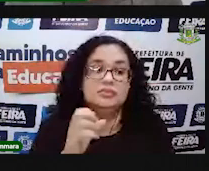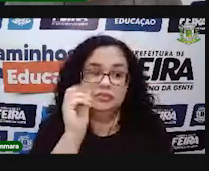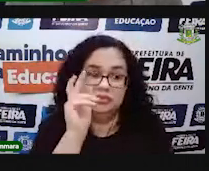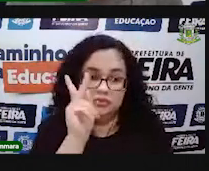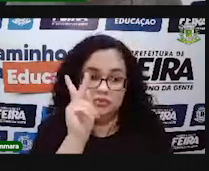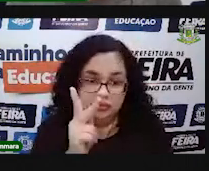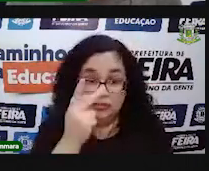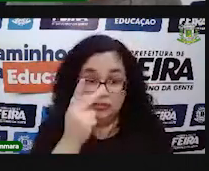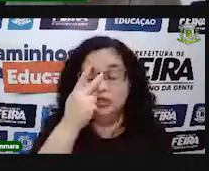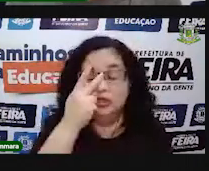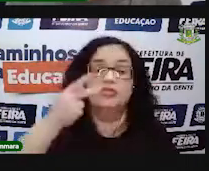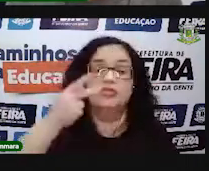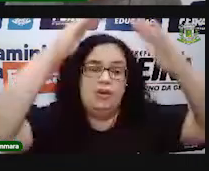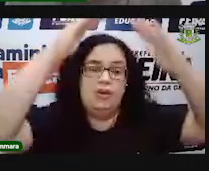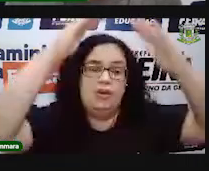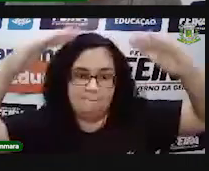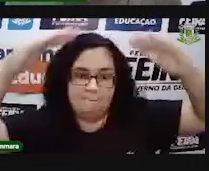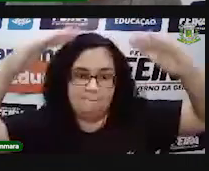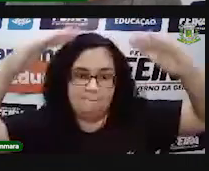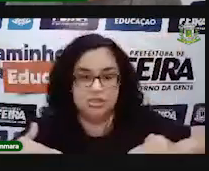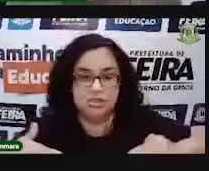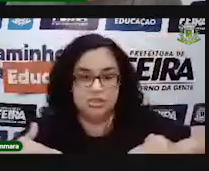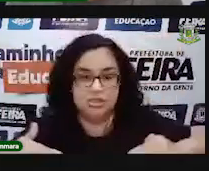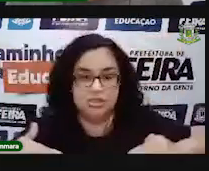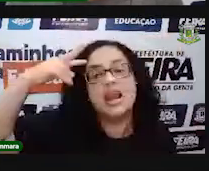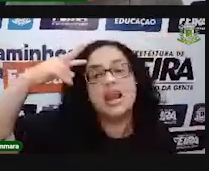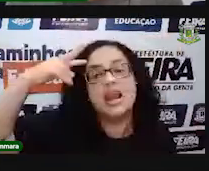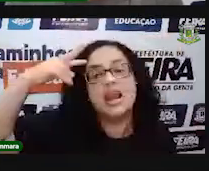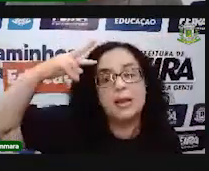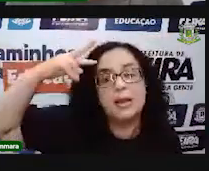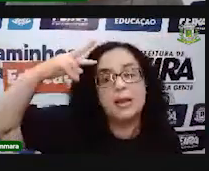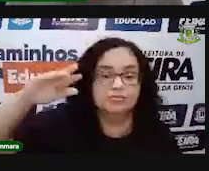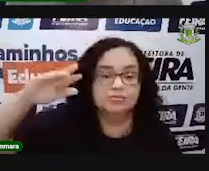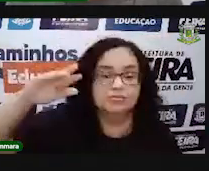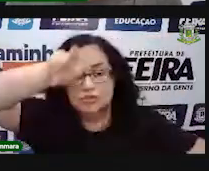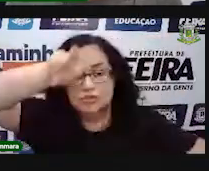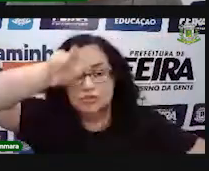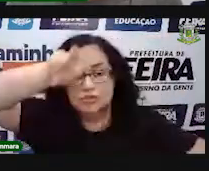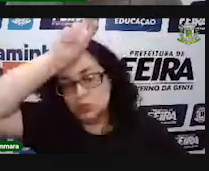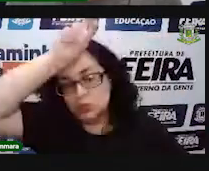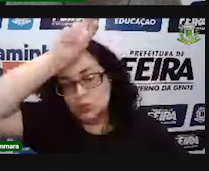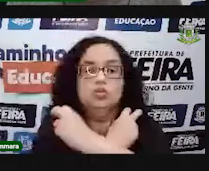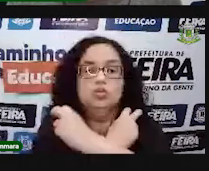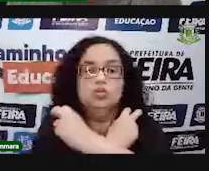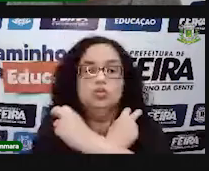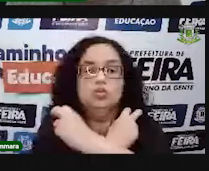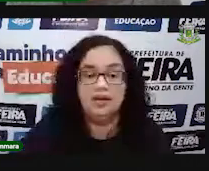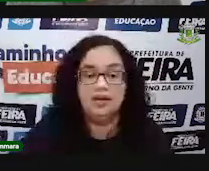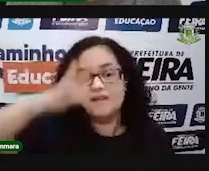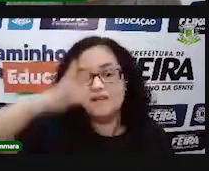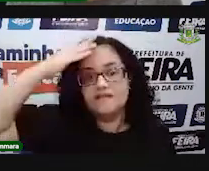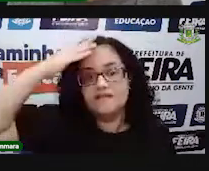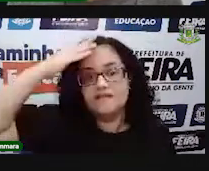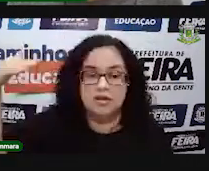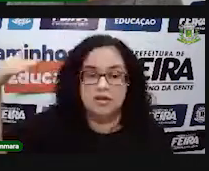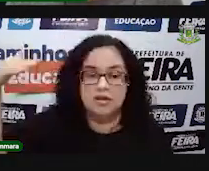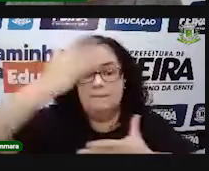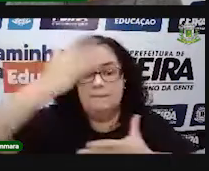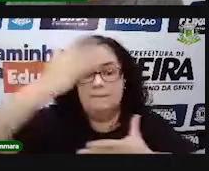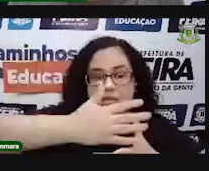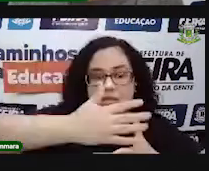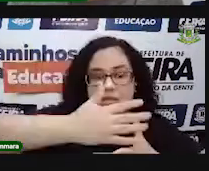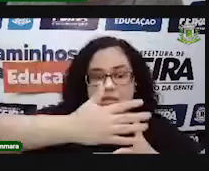nossa volta que tenha esse formato, né? E falou de pirâmide, a gente lembra logo lá